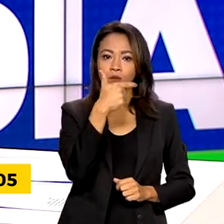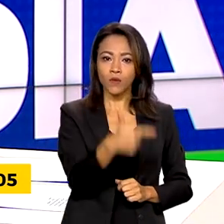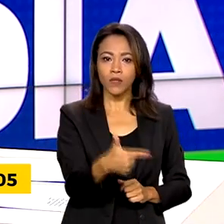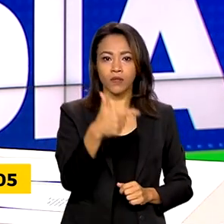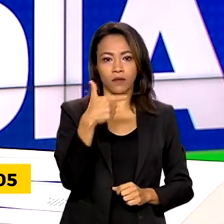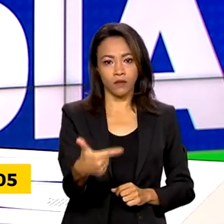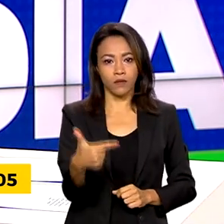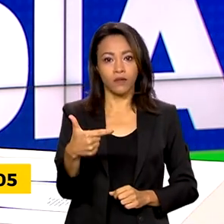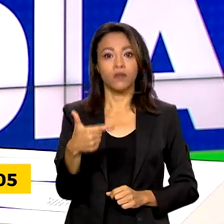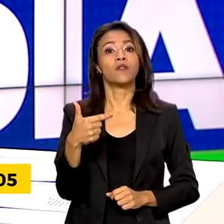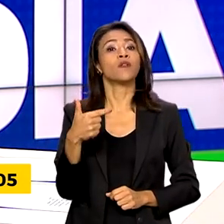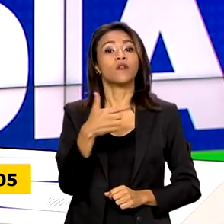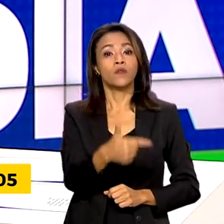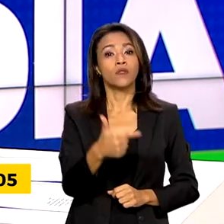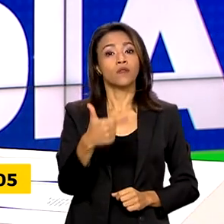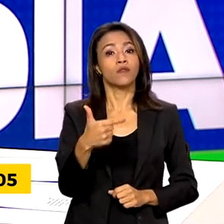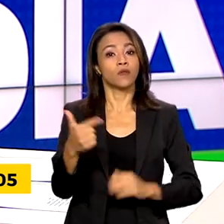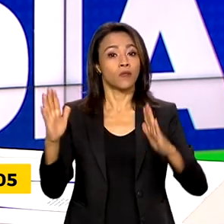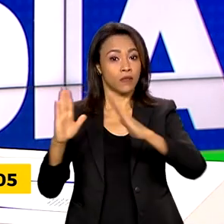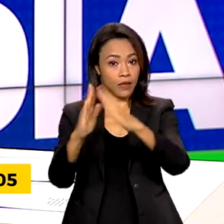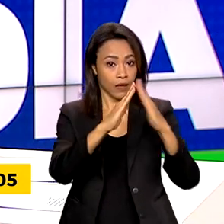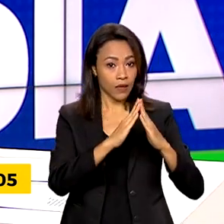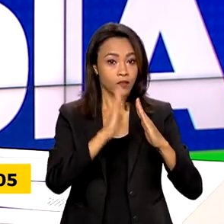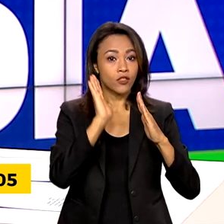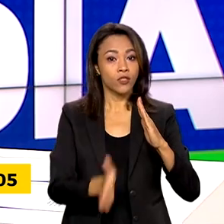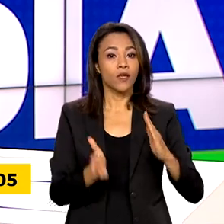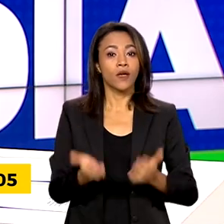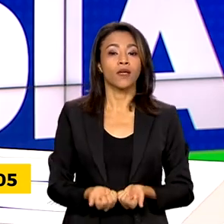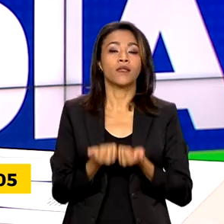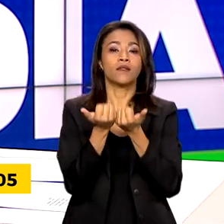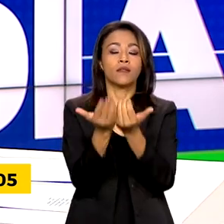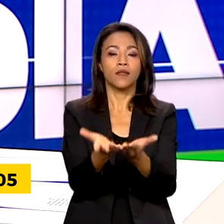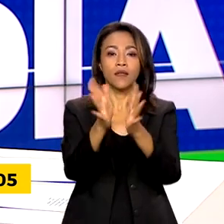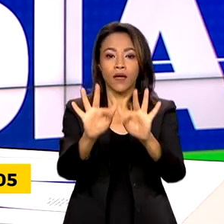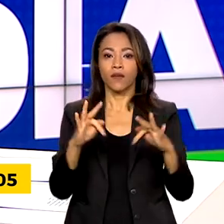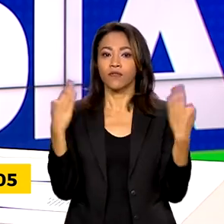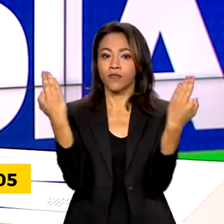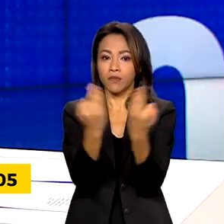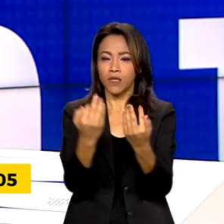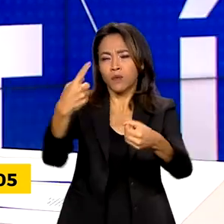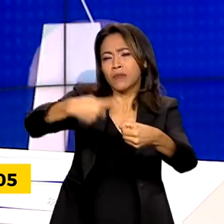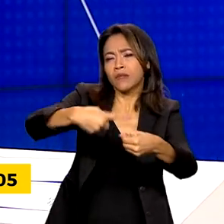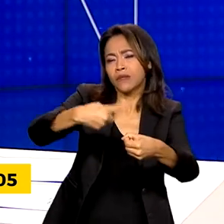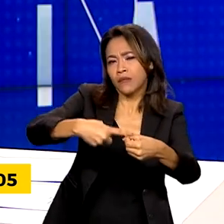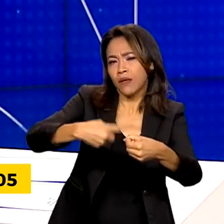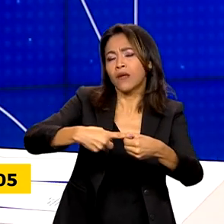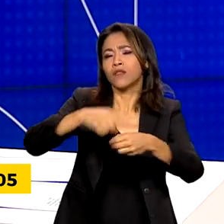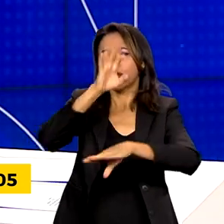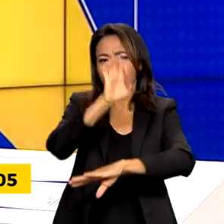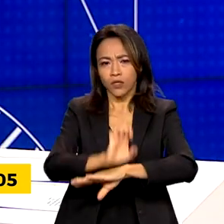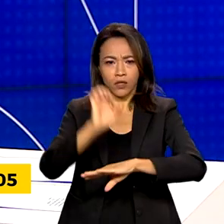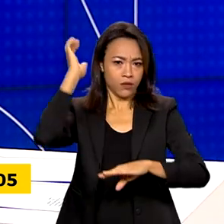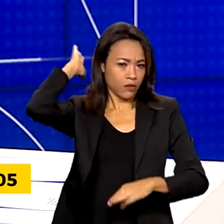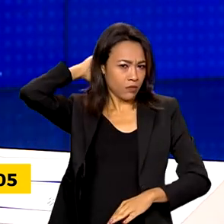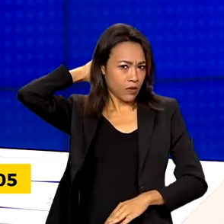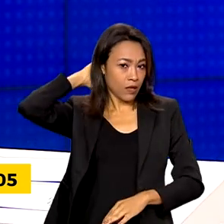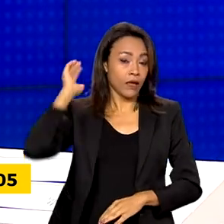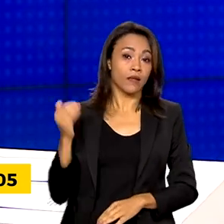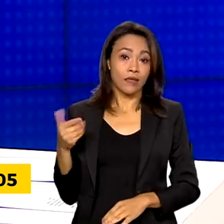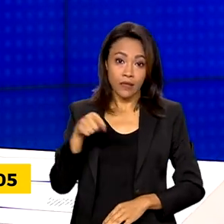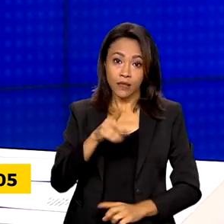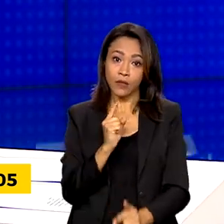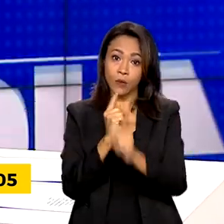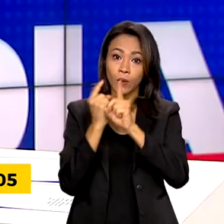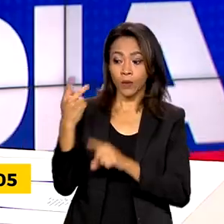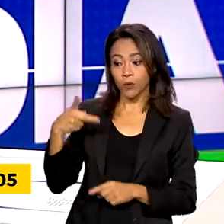222 unidades habitacionais foram entregues a famílias de Abaetetuba, no Pará. Na cerimônia, o presidente Lula anunciou